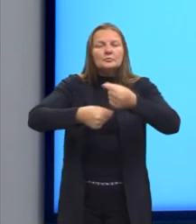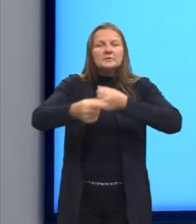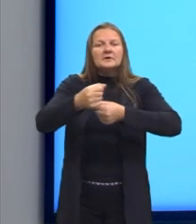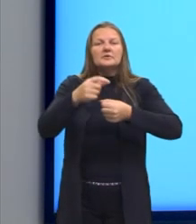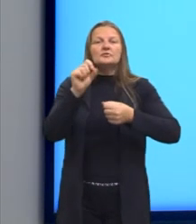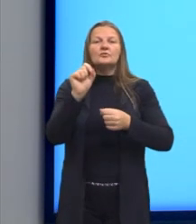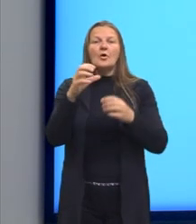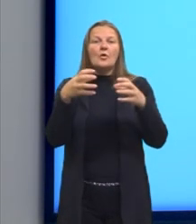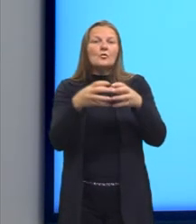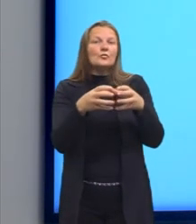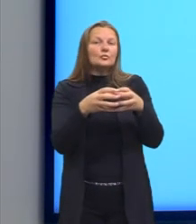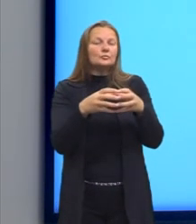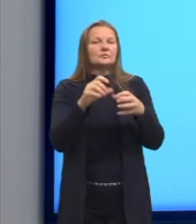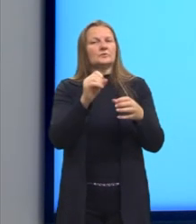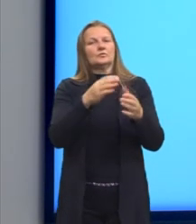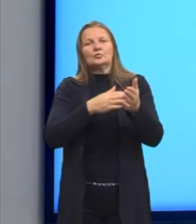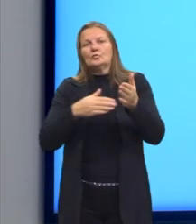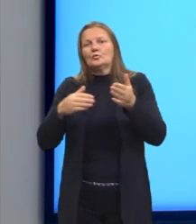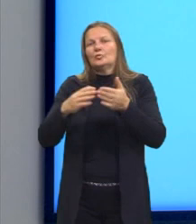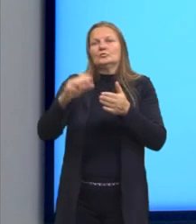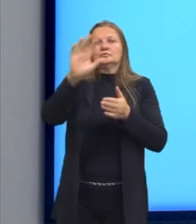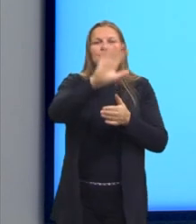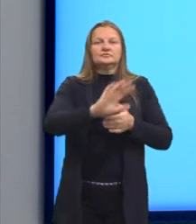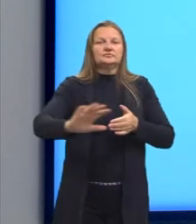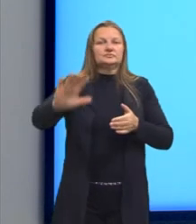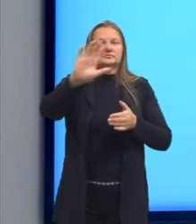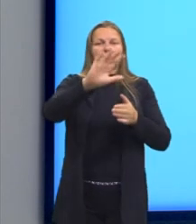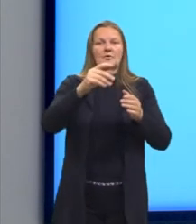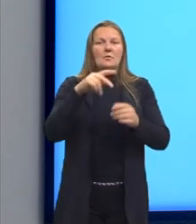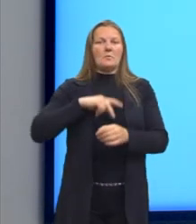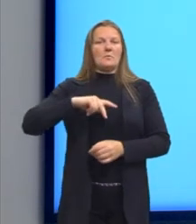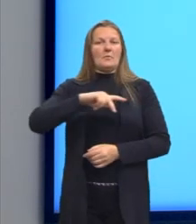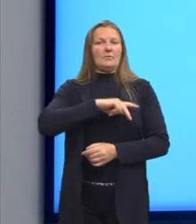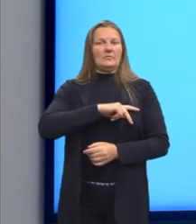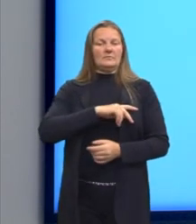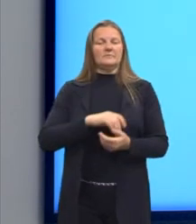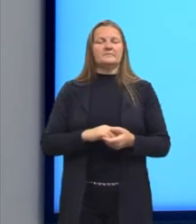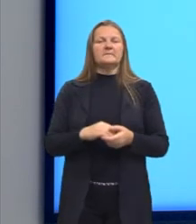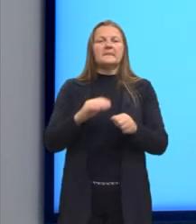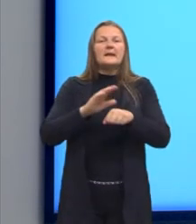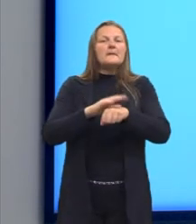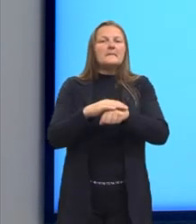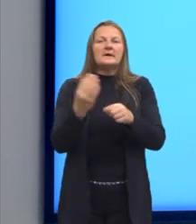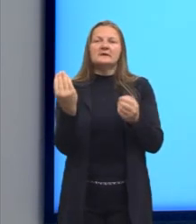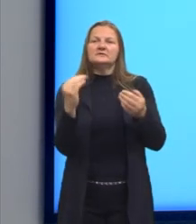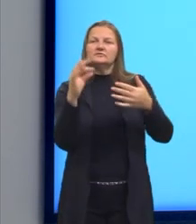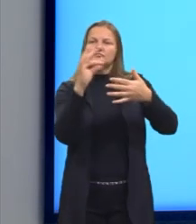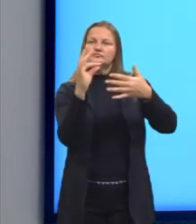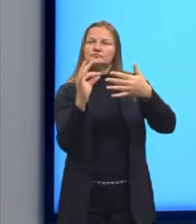uma parcela da população, mas de todas as parcelas da população. O que mais que a gente tem?